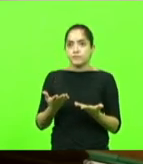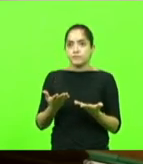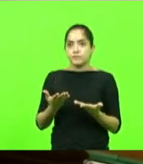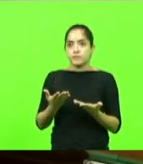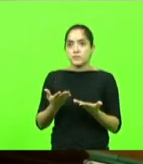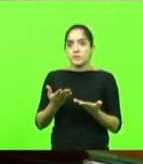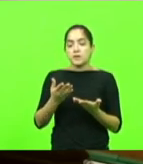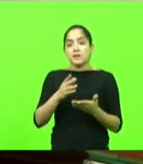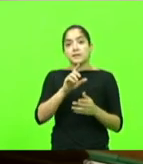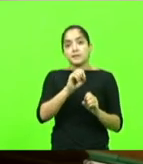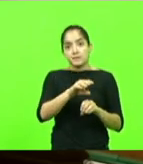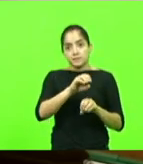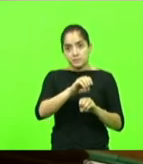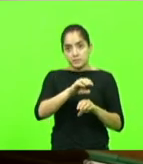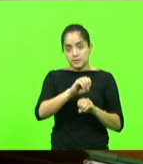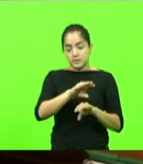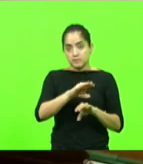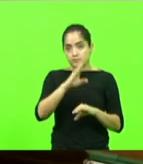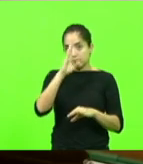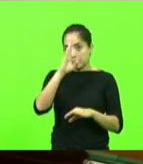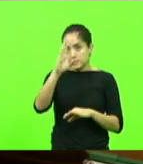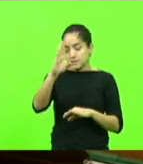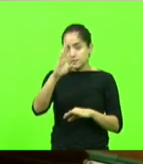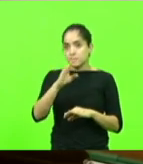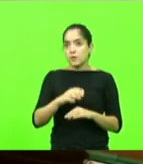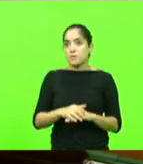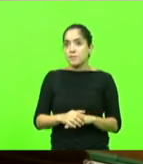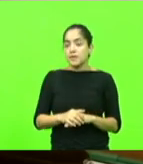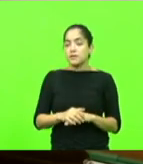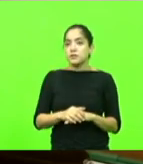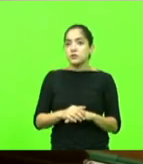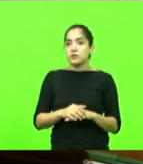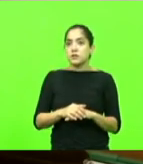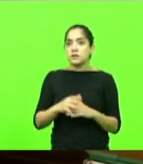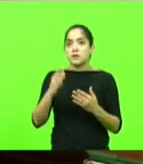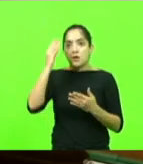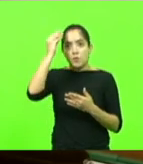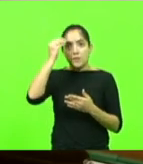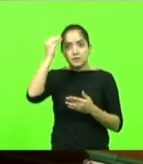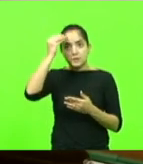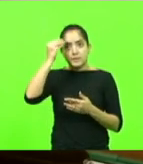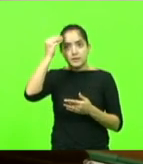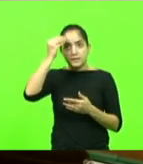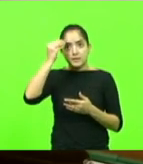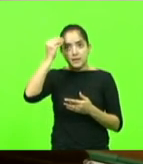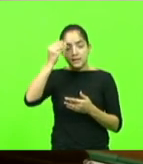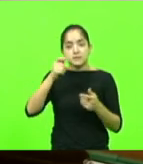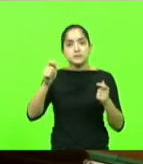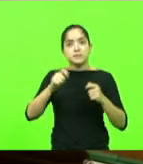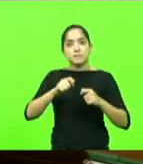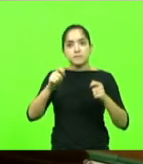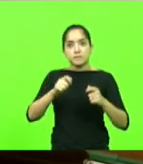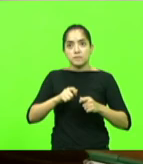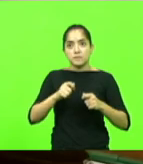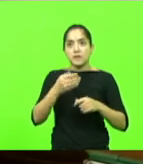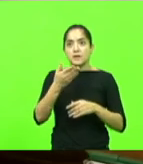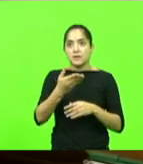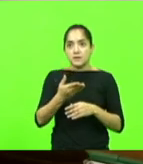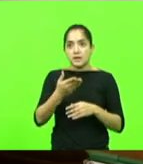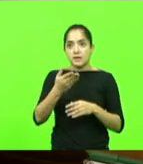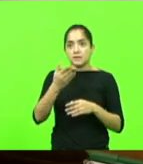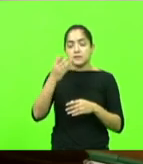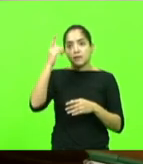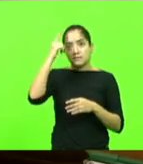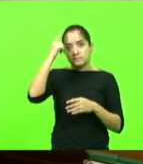educação, principalmente uma experiência bem sucedida, como esta lá de São José,